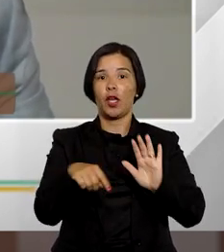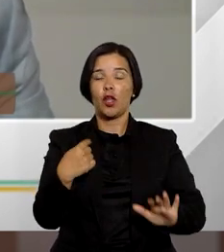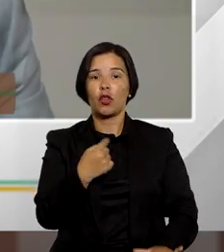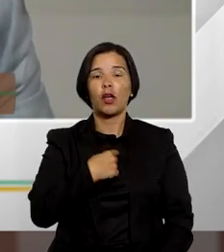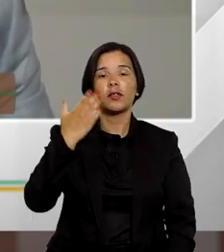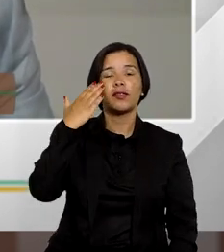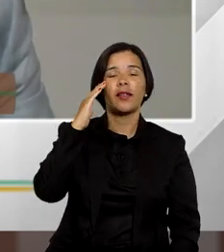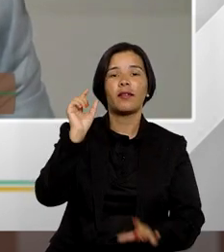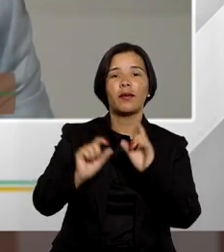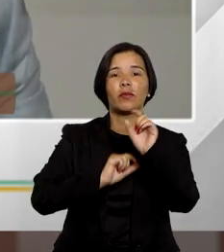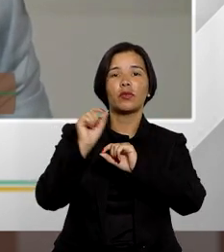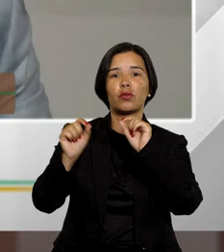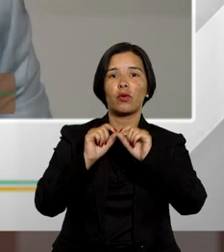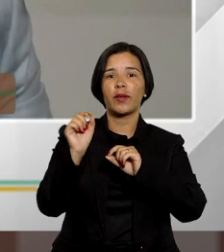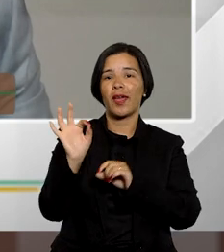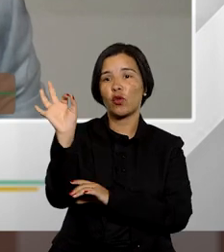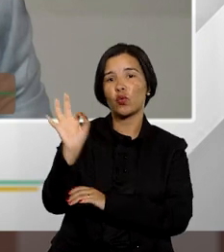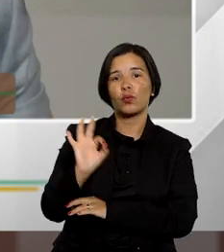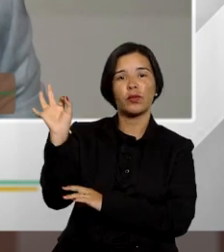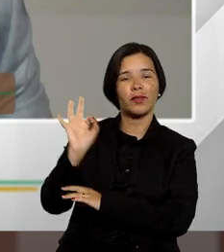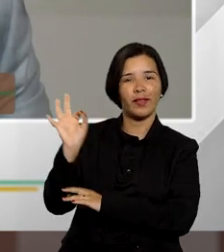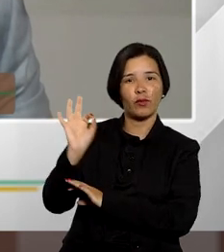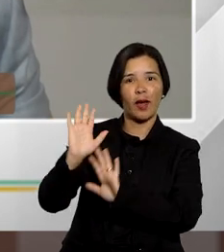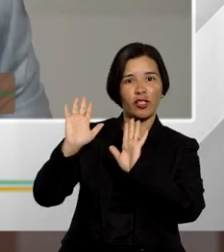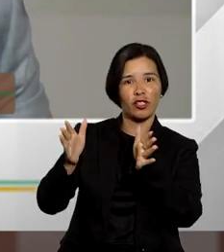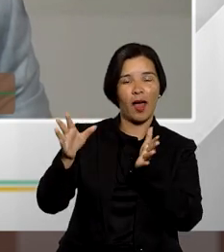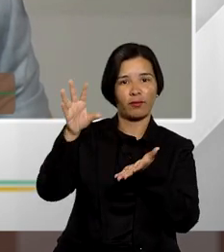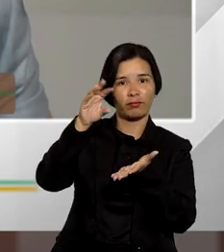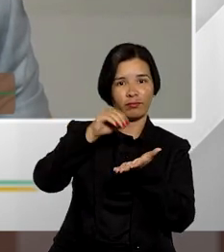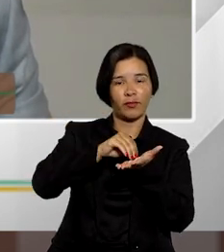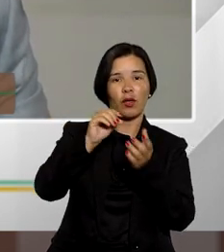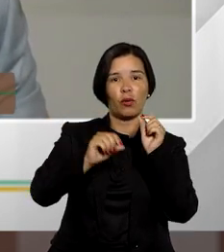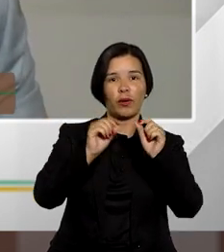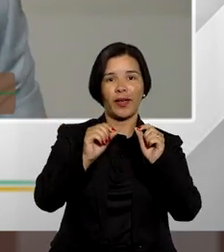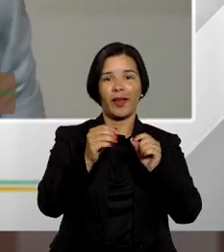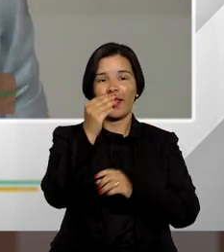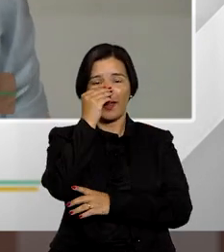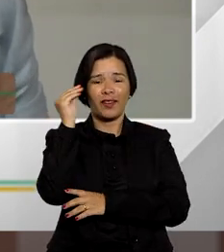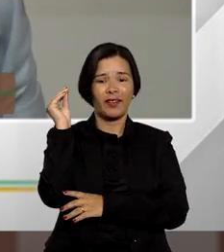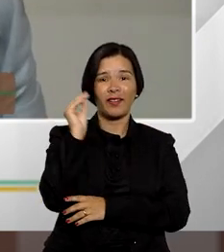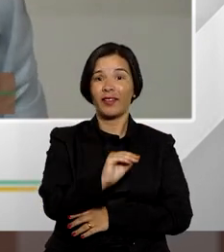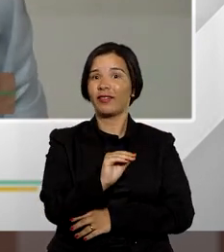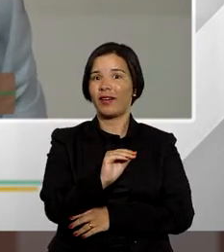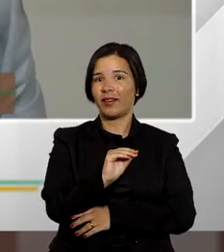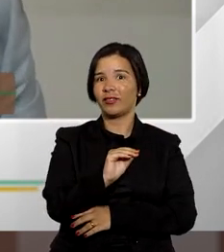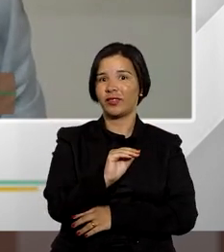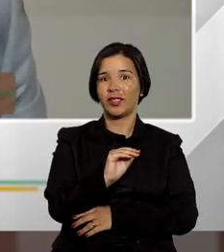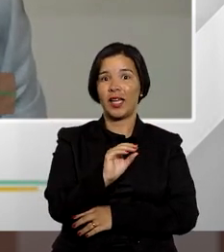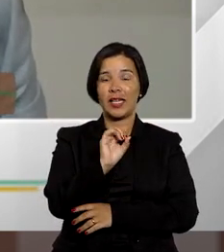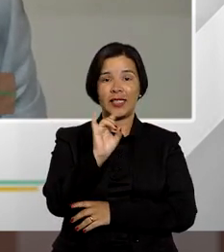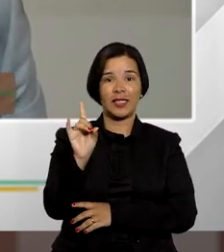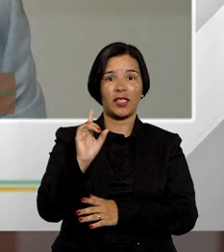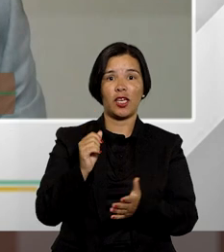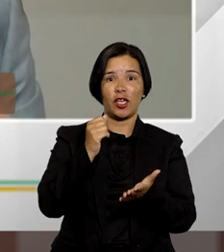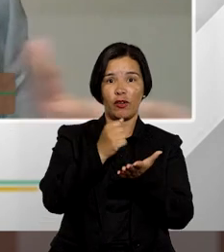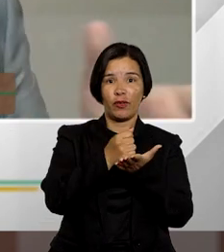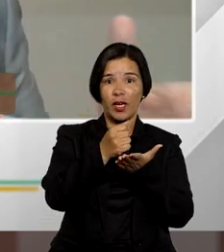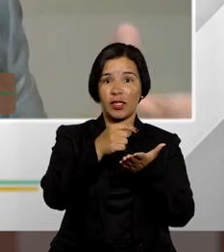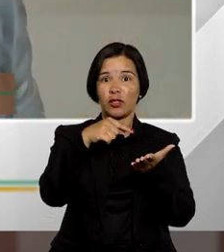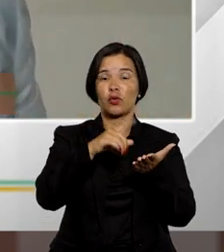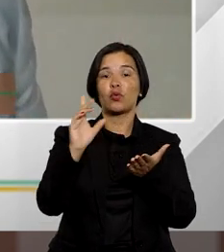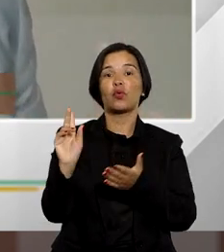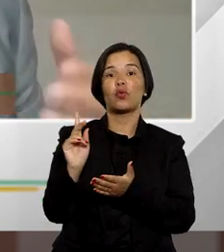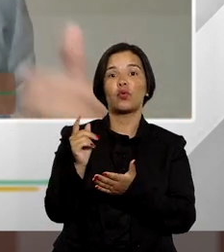entendimento de que aqueles percentuais lá estipulados eles poderiam ser ignorados quando eles viessem a fixar